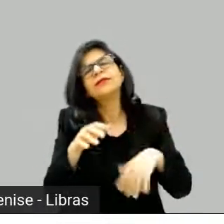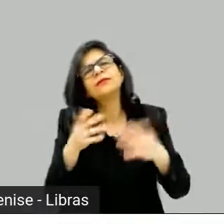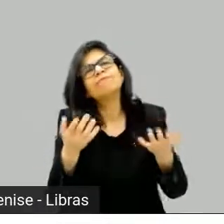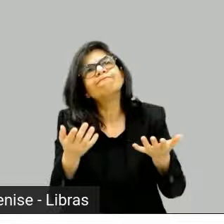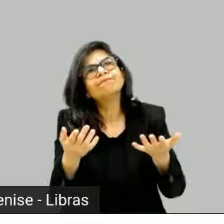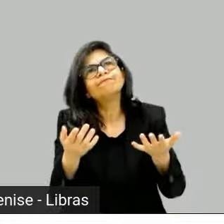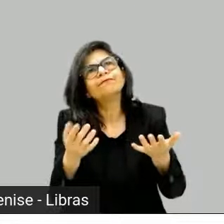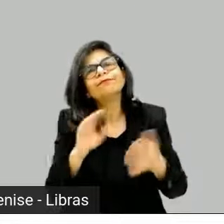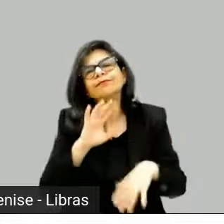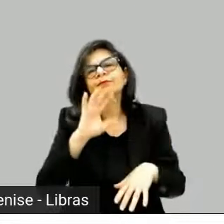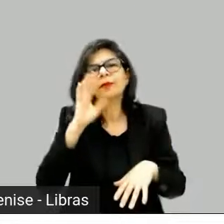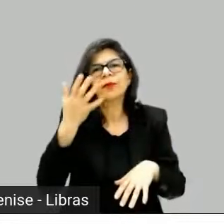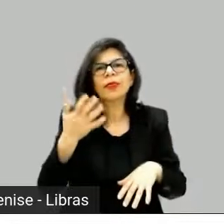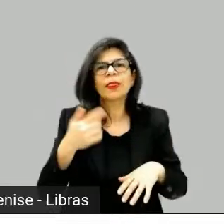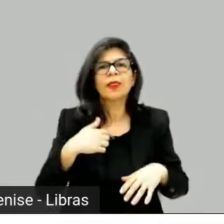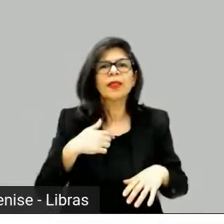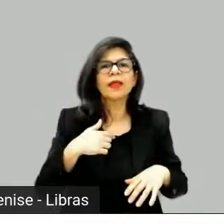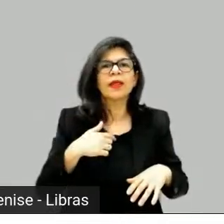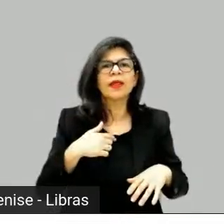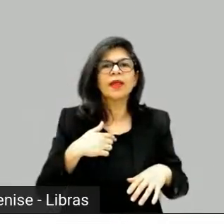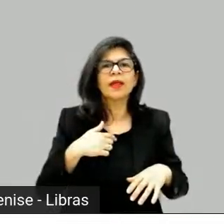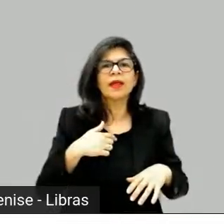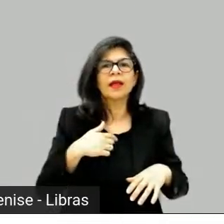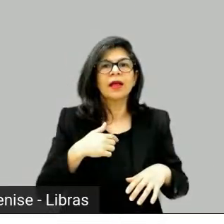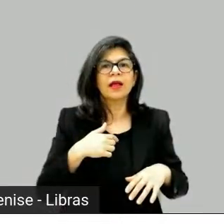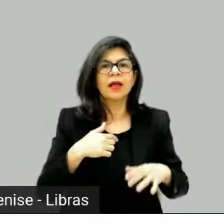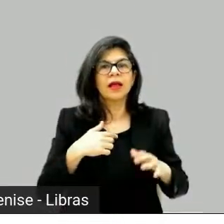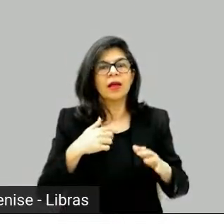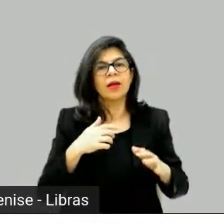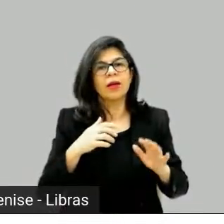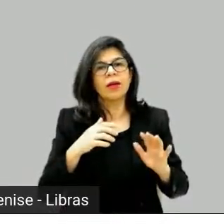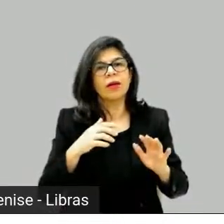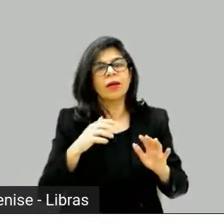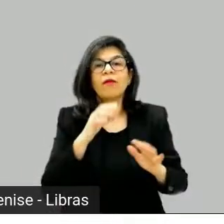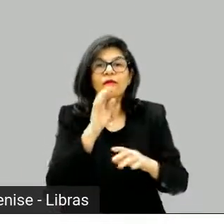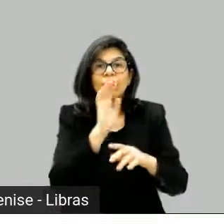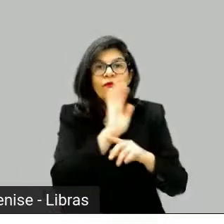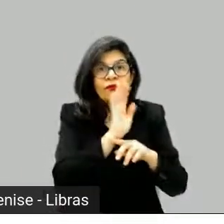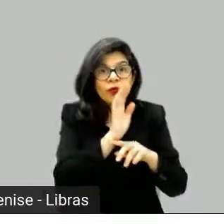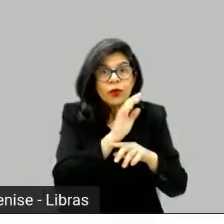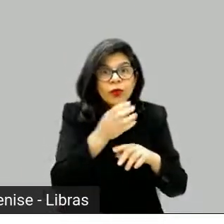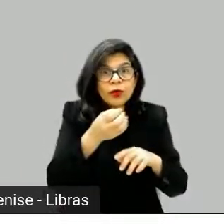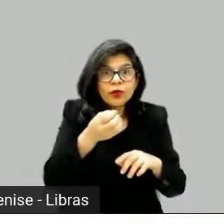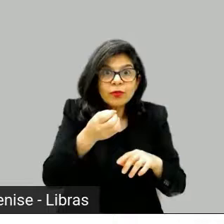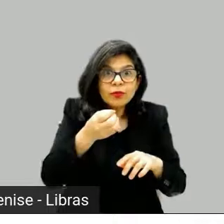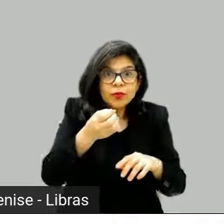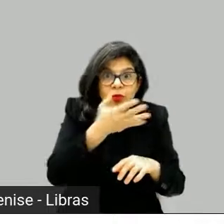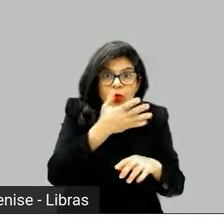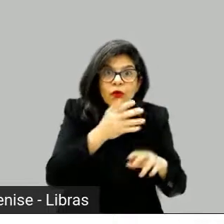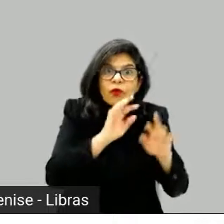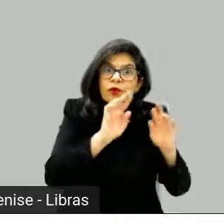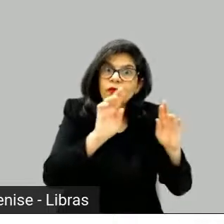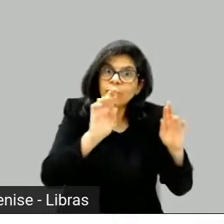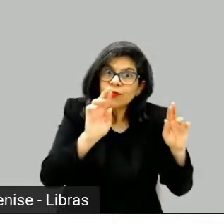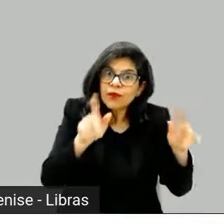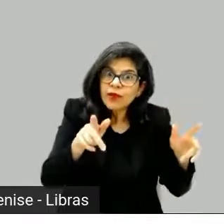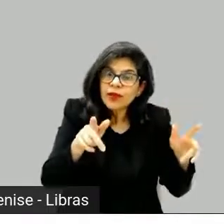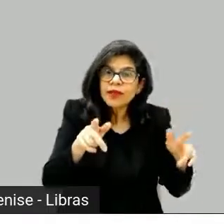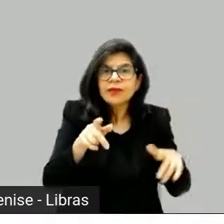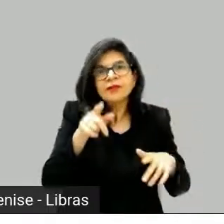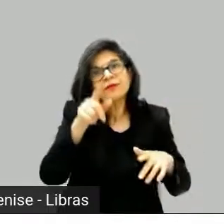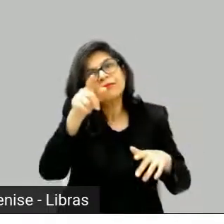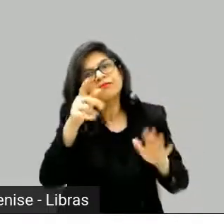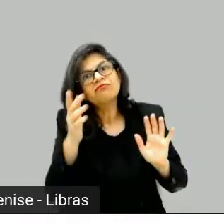é comer assistindo, entendeu? Então, na hora que eu vou almoçar, eu boto essa série, que é uma série da Apple,